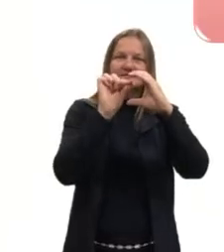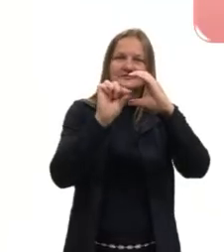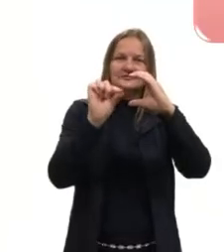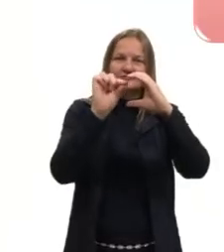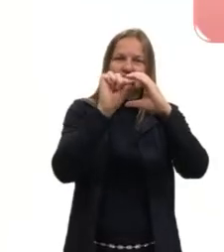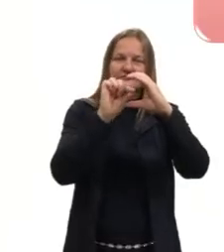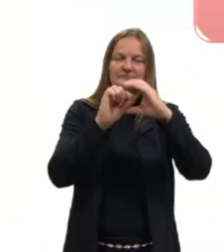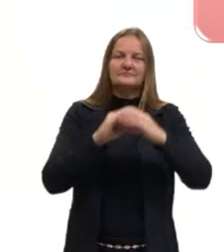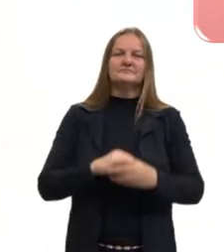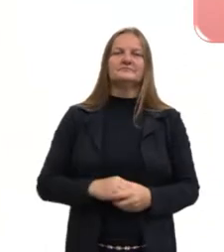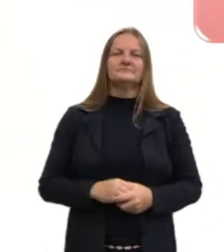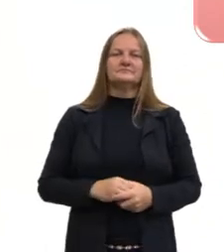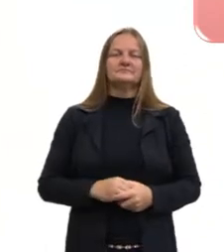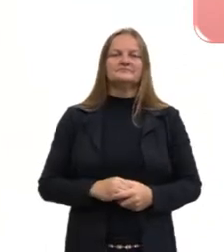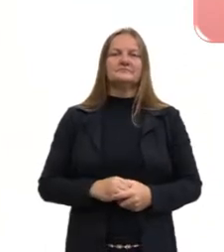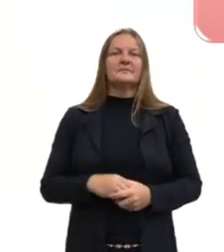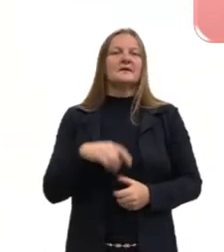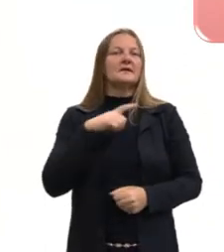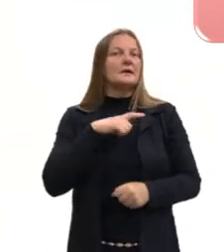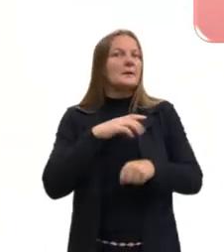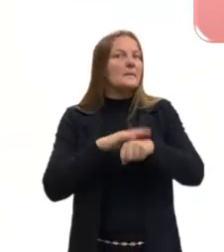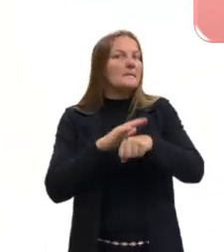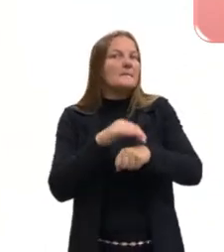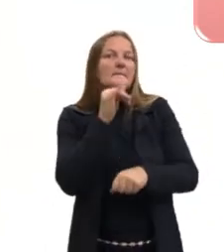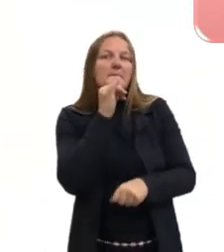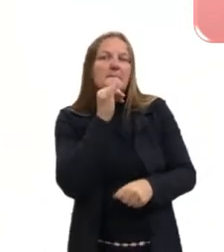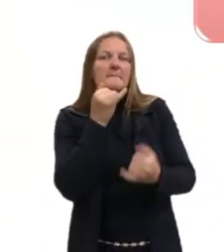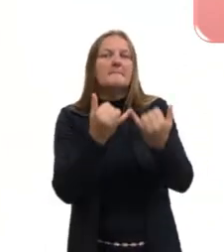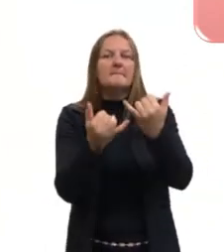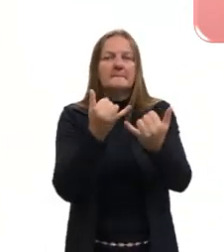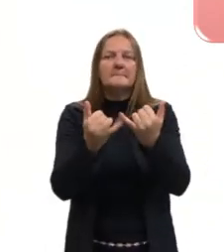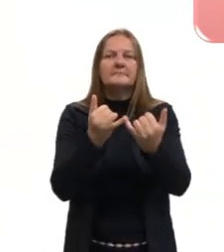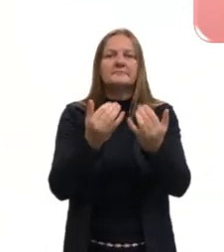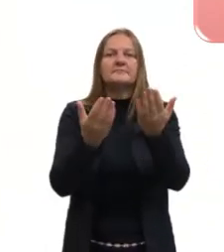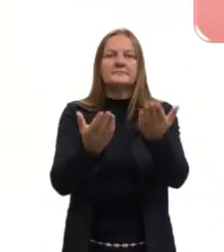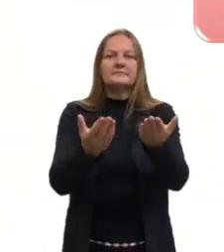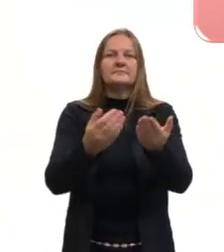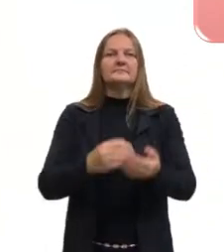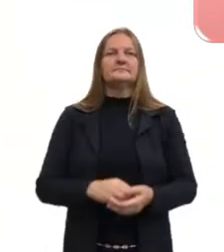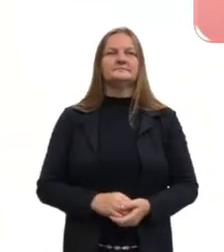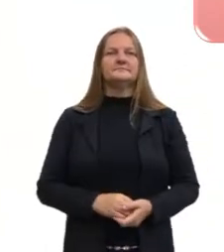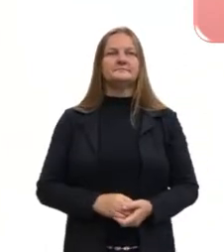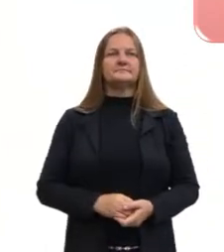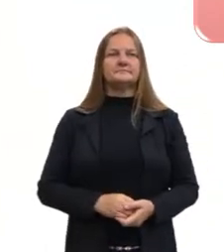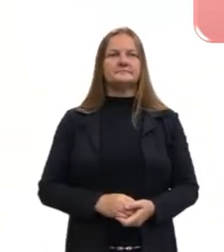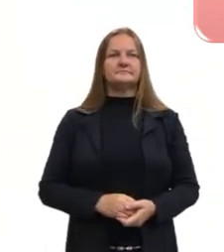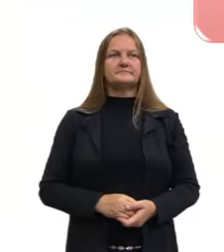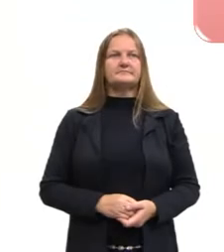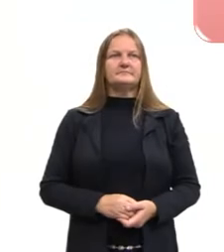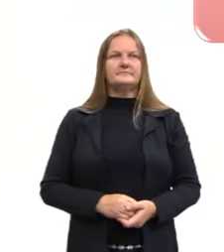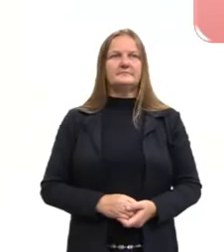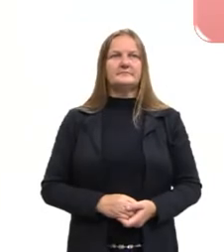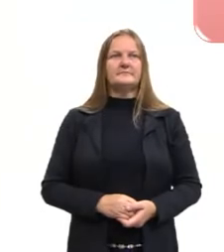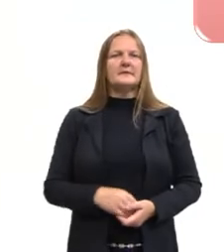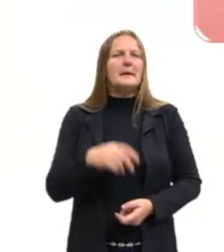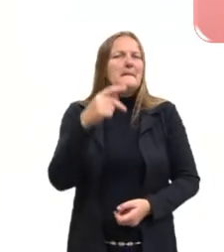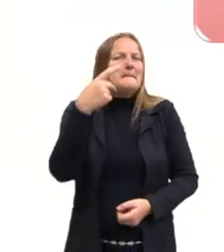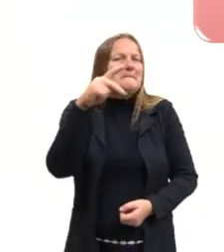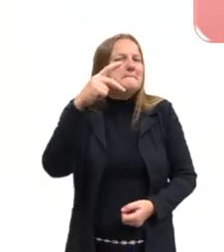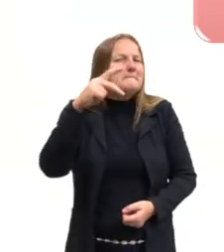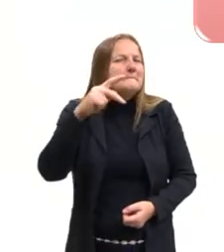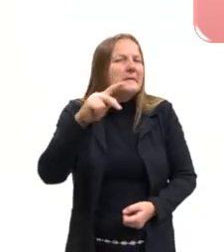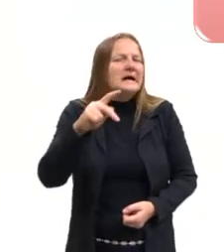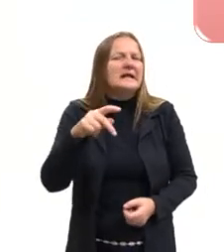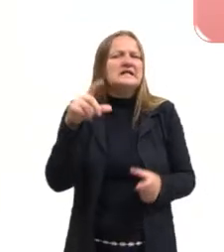Bom, mais um exemplo de como, quem são eles. Gente, eles parecem